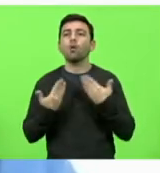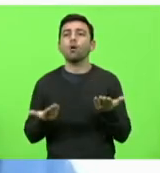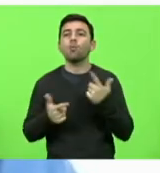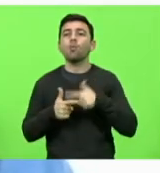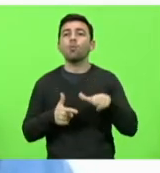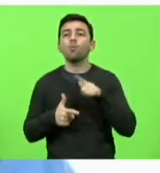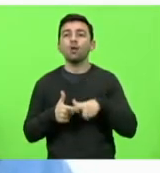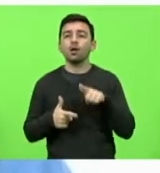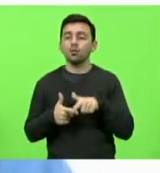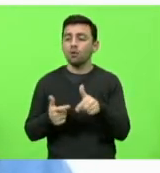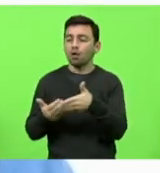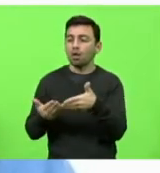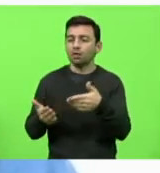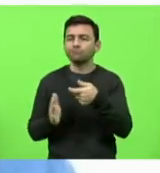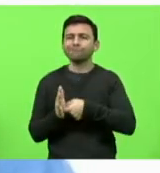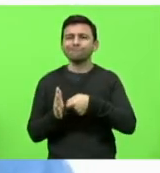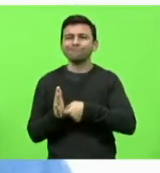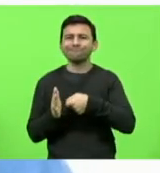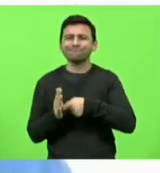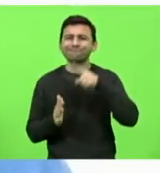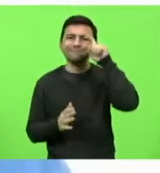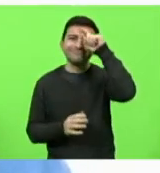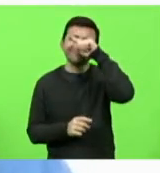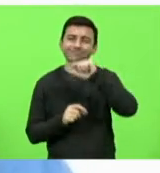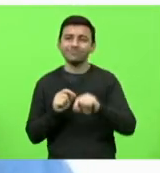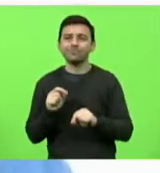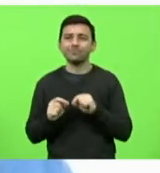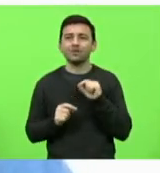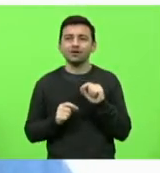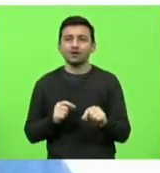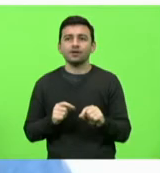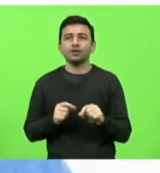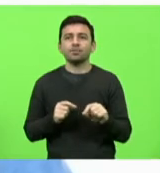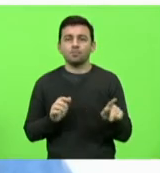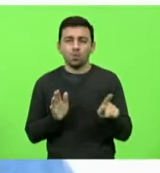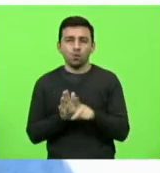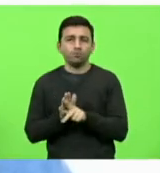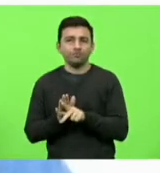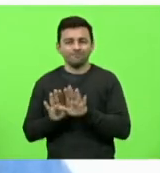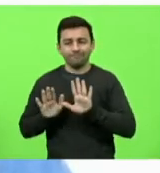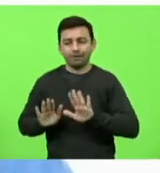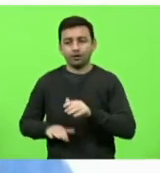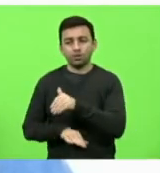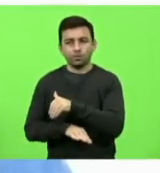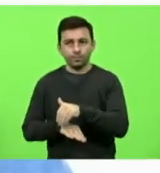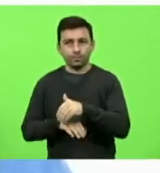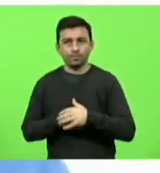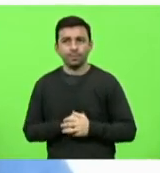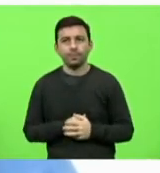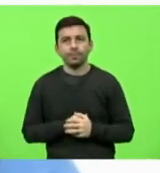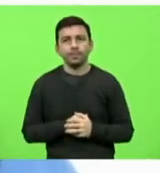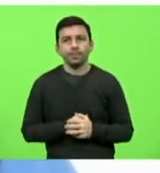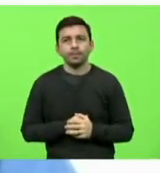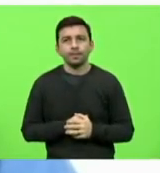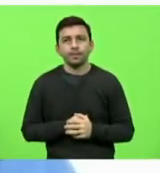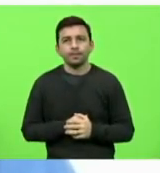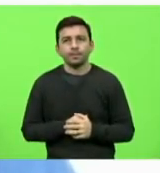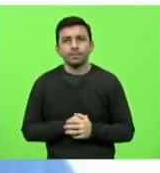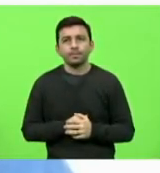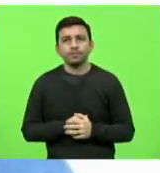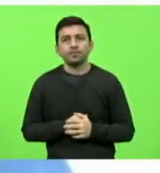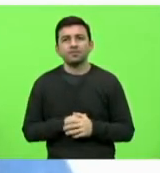enfrentam nessa situação de rua. Então, é muito importante, isso traz